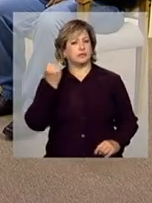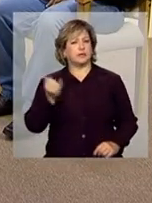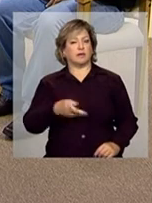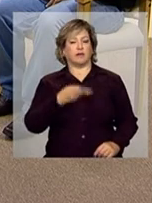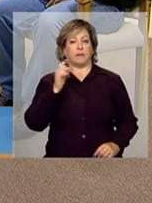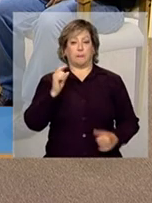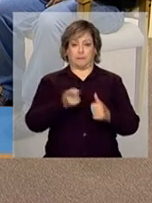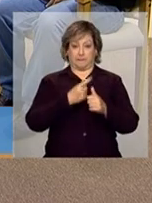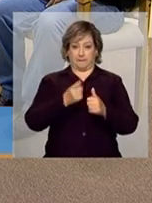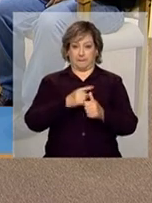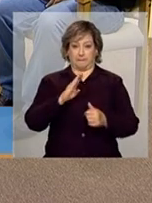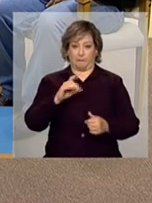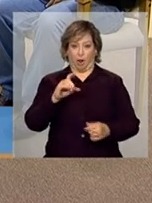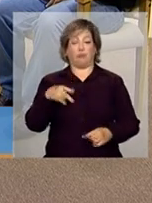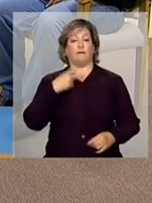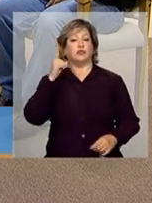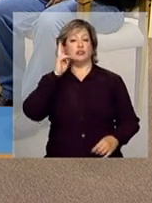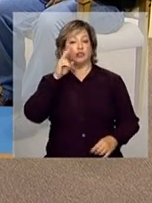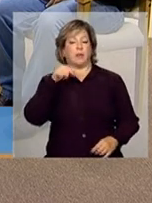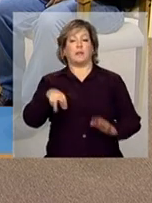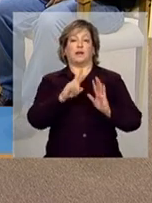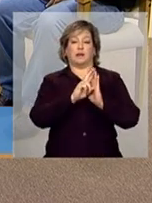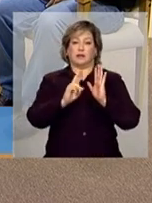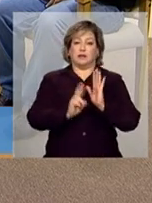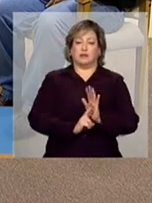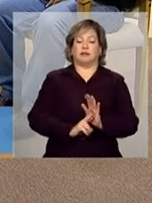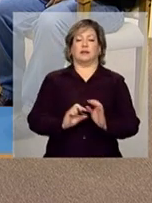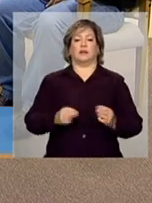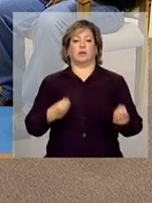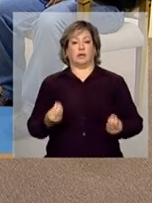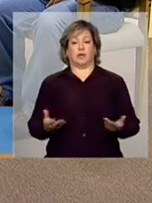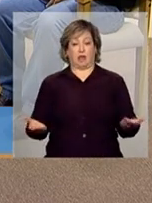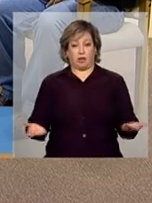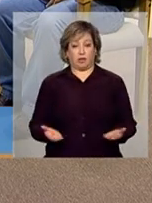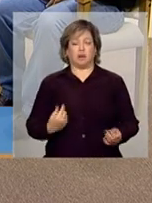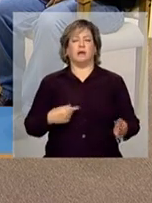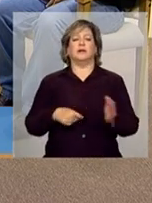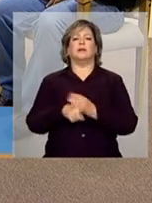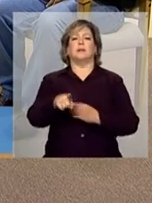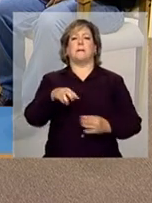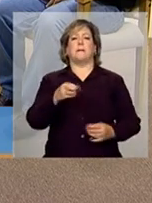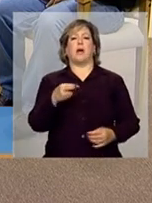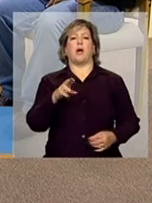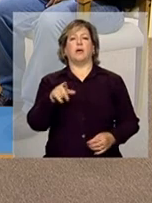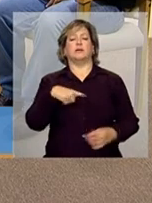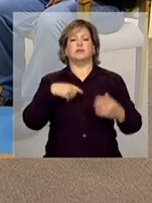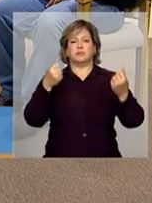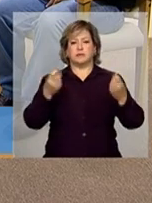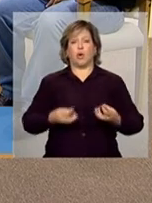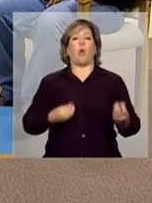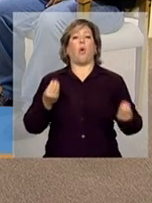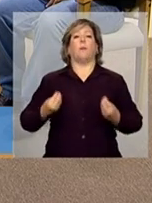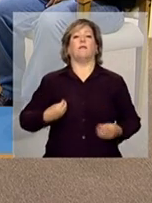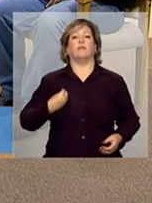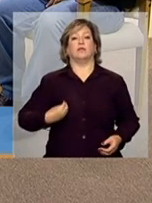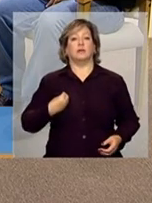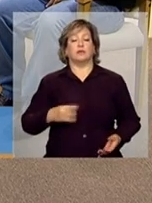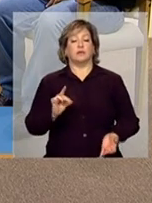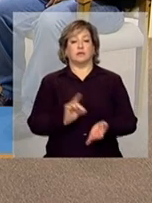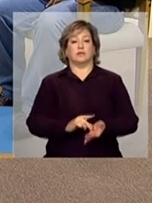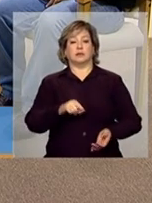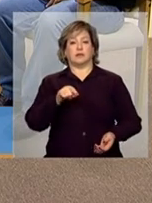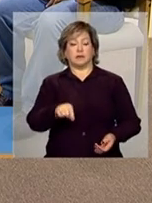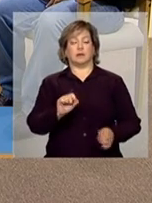bloco a gente falou sobre essas condicionalidades. Mauro, eu queria que você me explicasse como é que funciona realmente essa